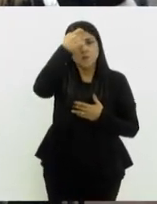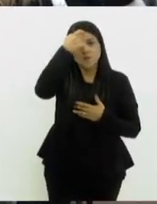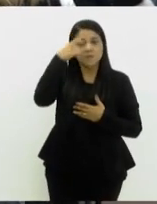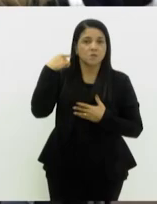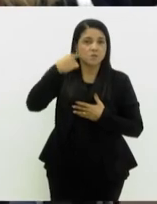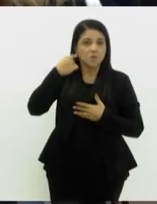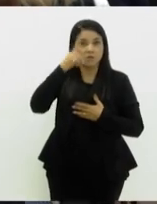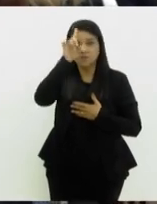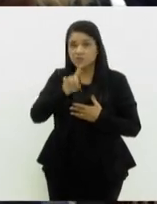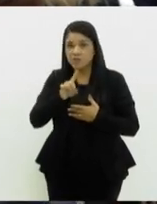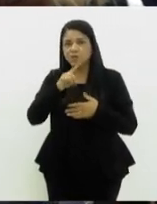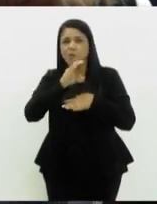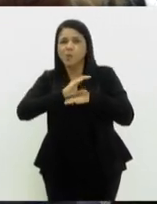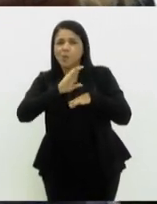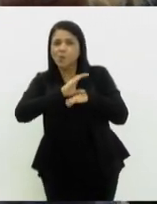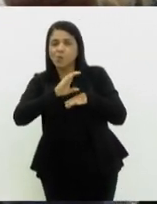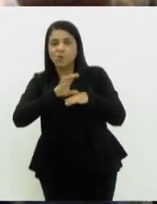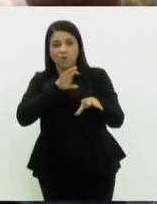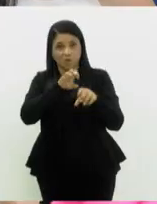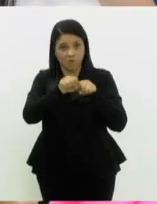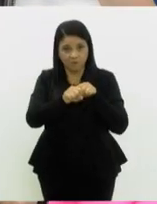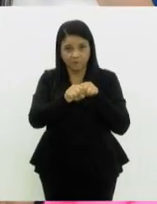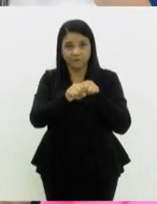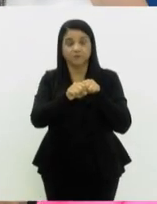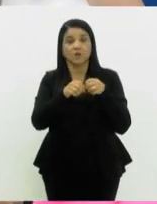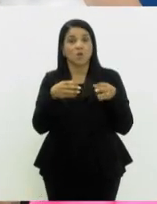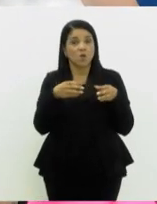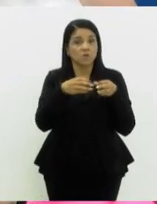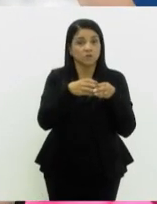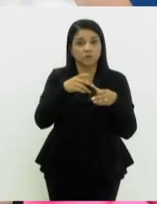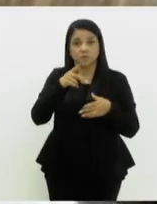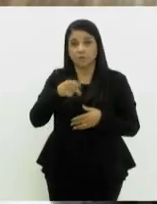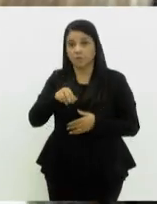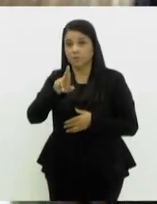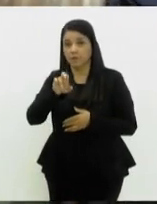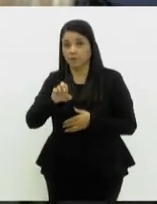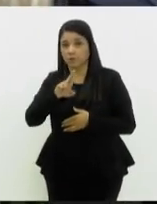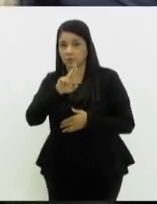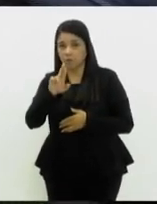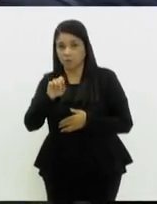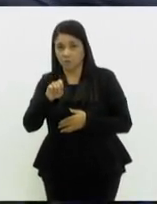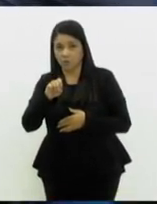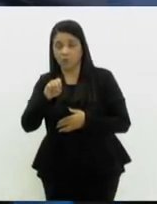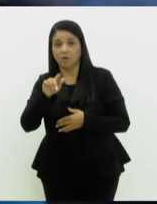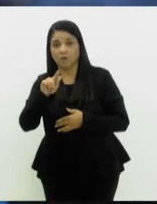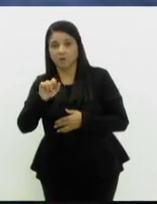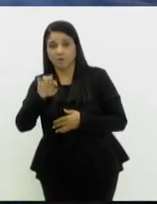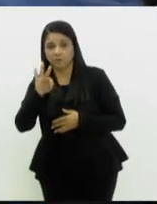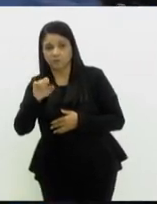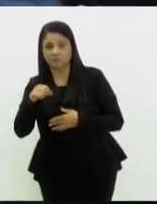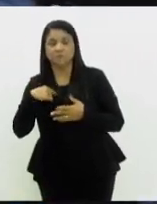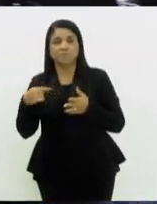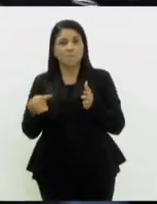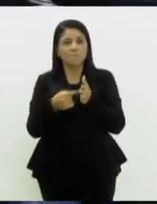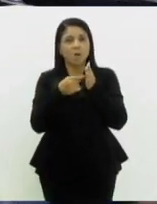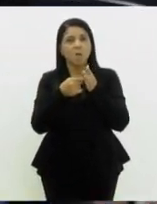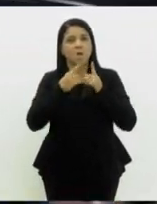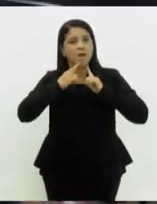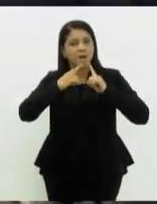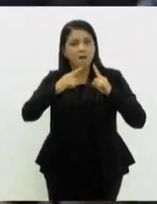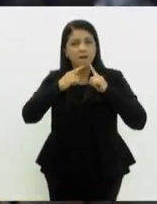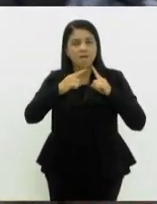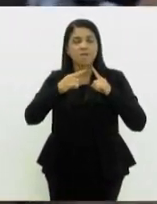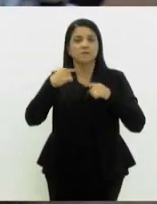direitos através de cursos de formação. A comissão de prerrogativas vem registrando ocorrências constantes de profissionais que tiveram seus